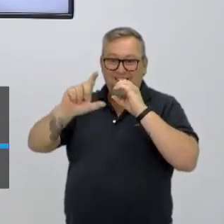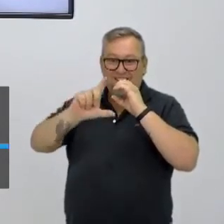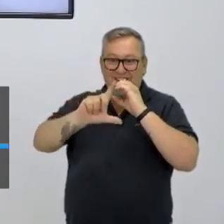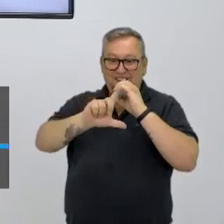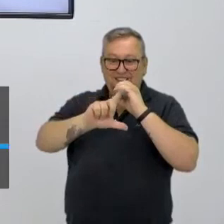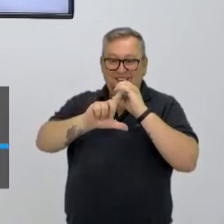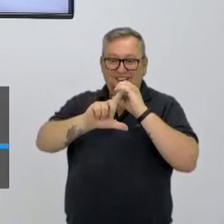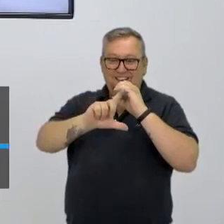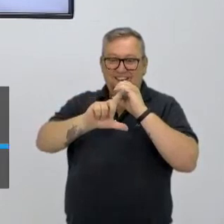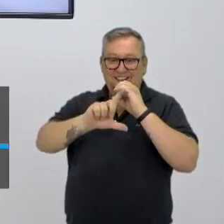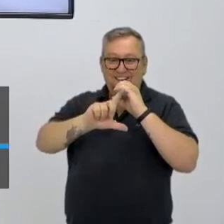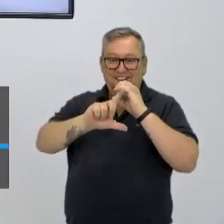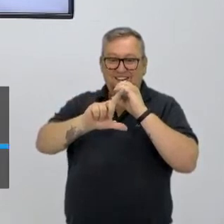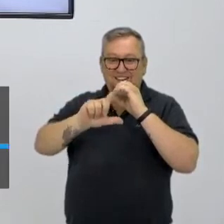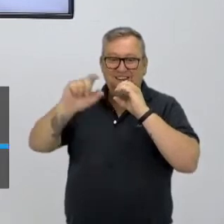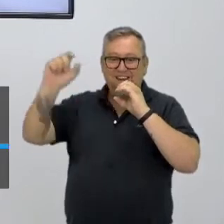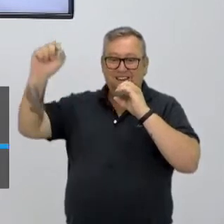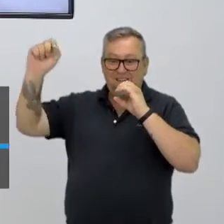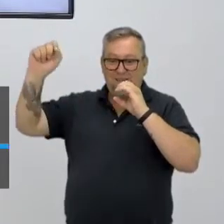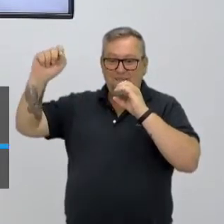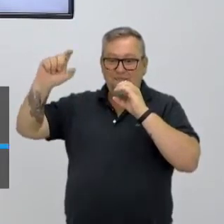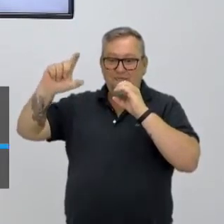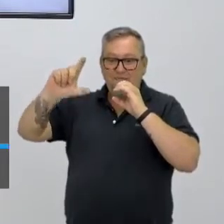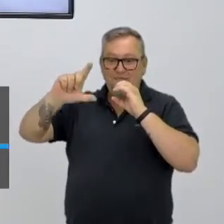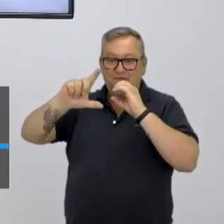vem de cima.